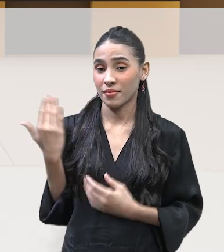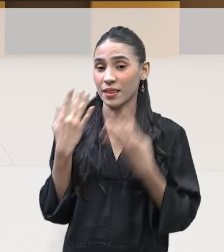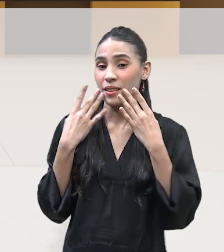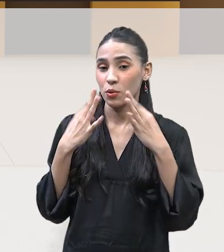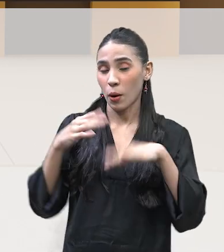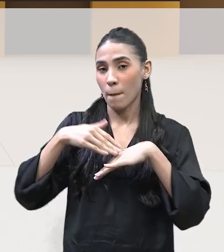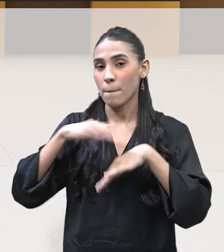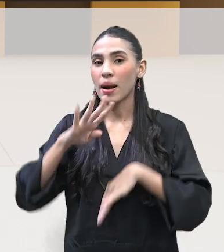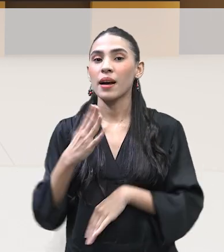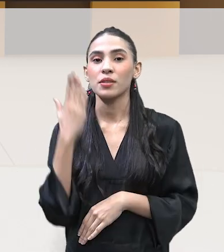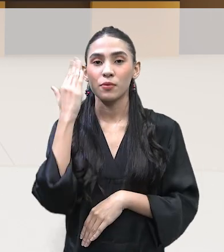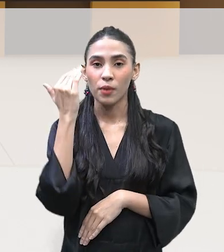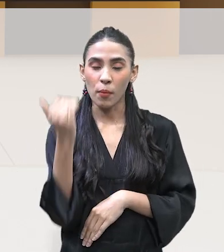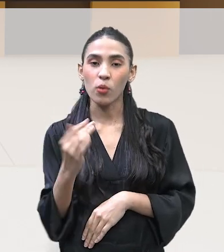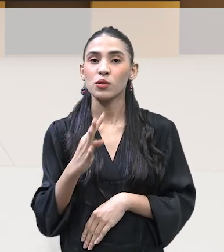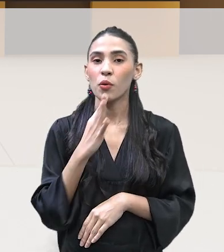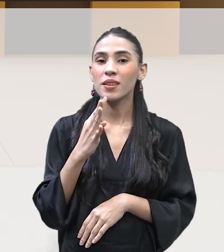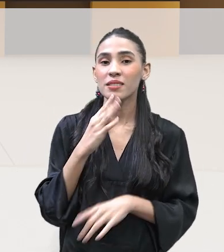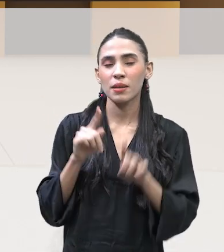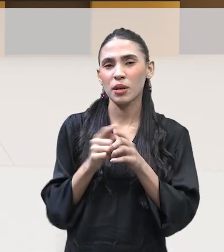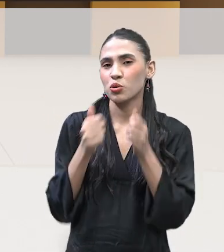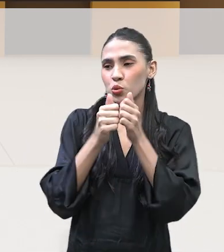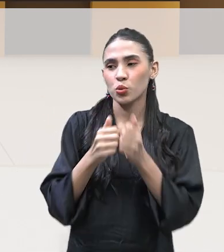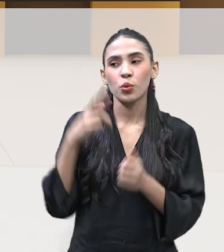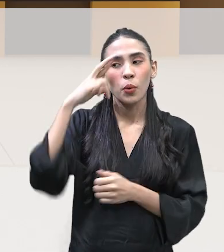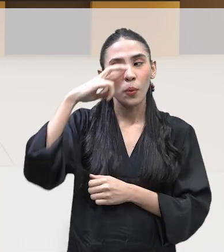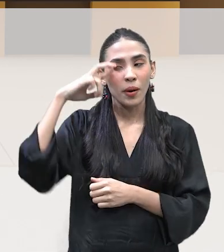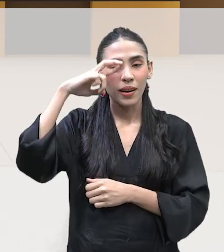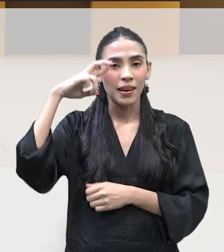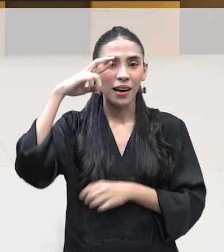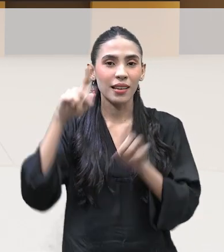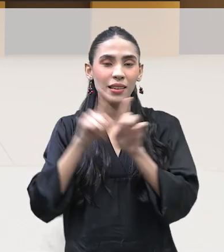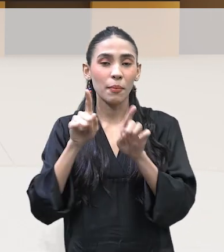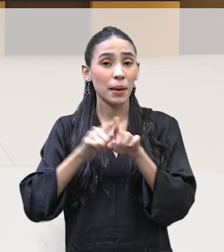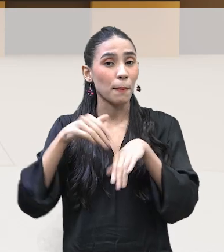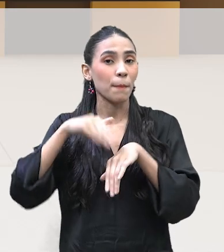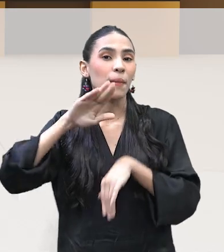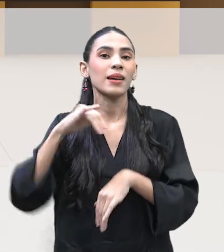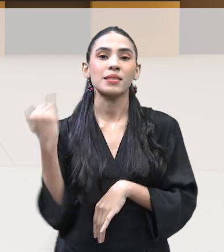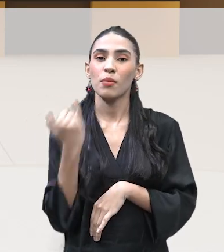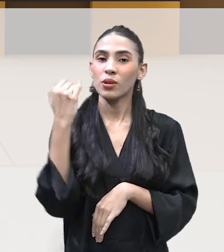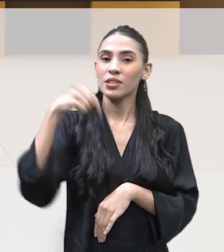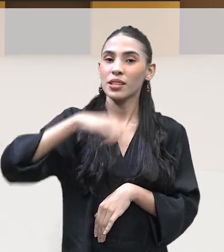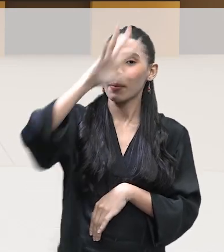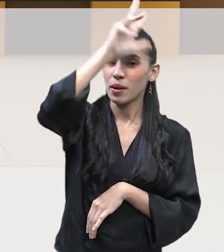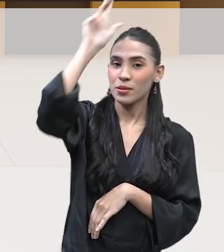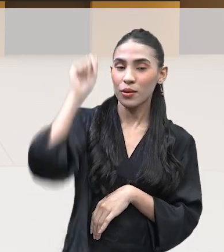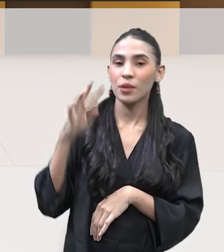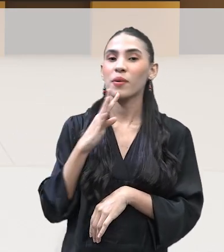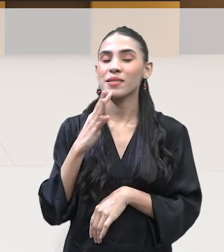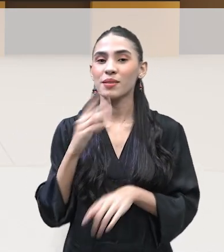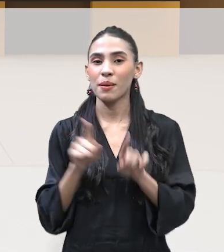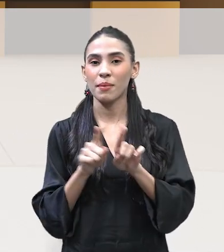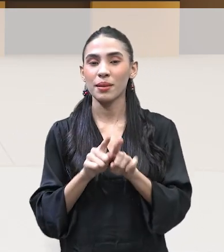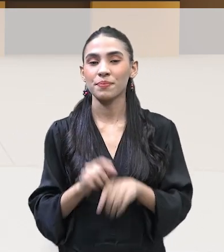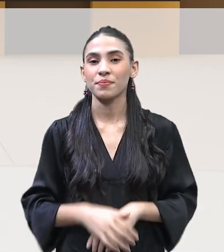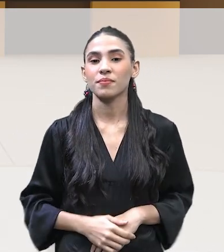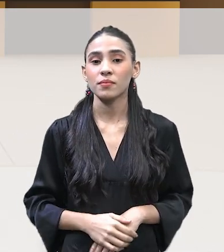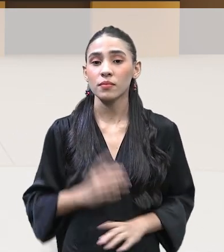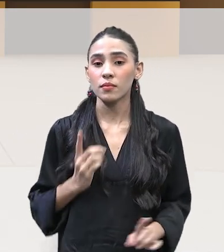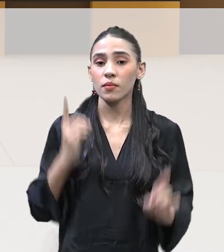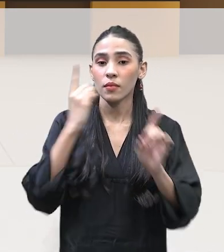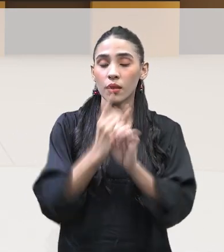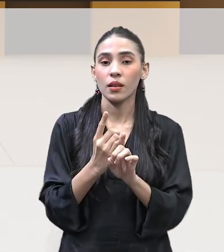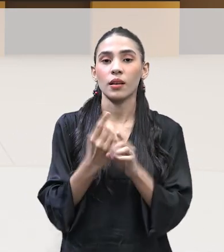mais conhecidos da Amazônia. Junto com o Guaraná, talvez, né? Esses são os dois aspectos mais importantes do Amazon, os mais conhecidos, pelo menos, né? Exatamente. Identificar